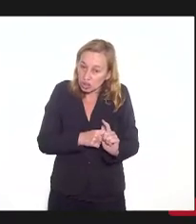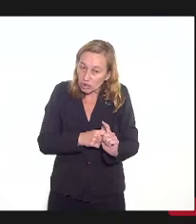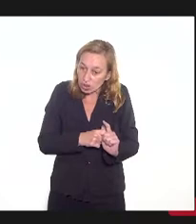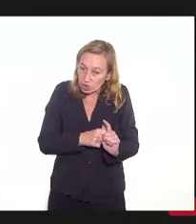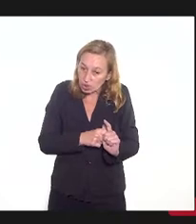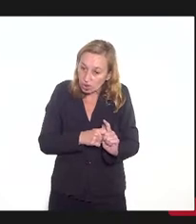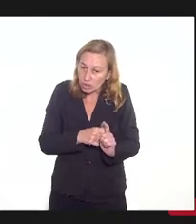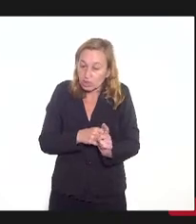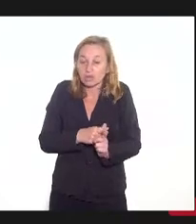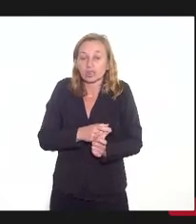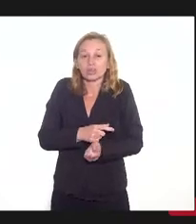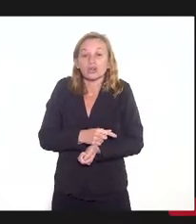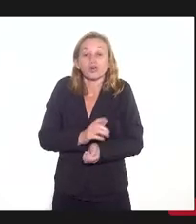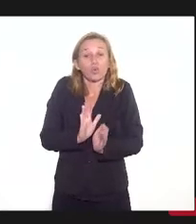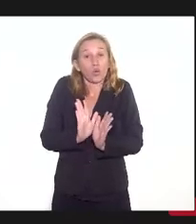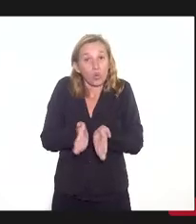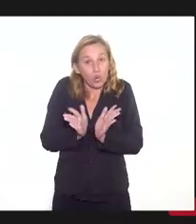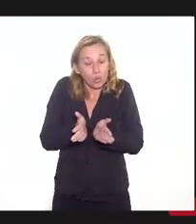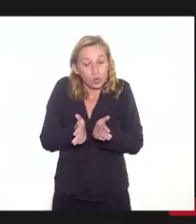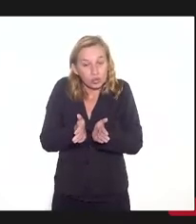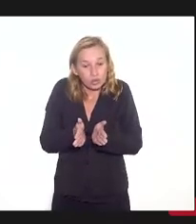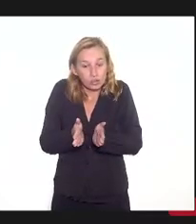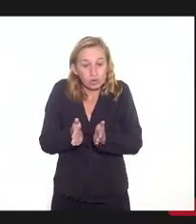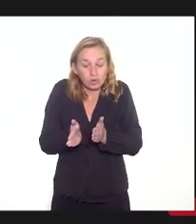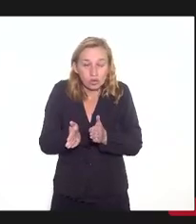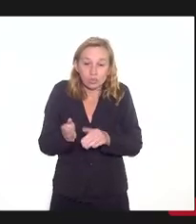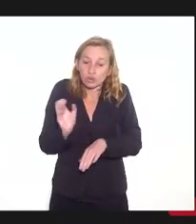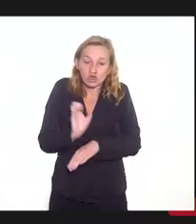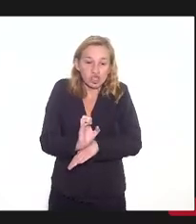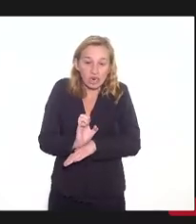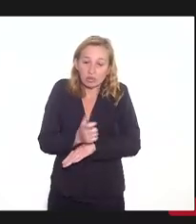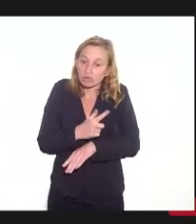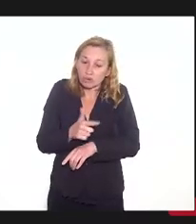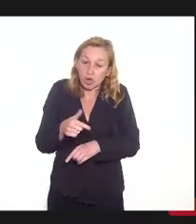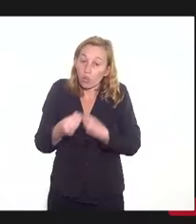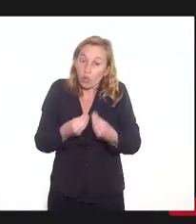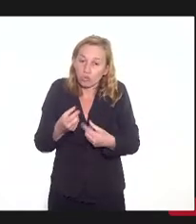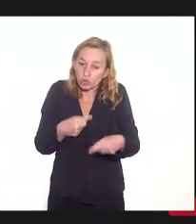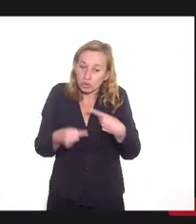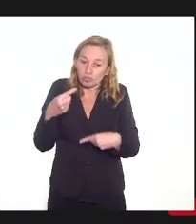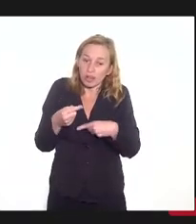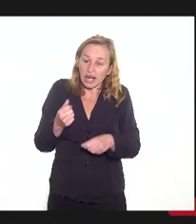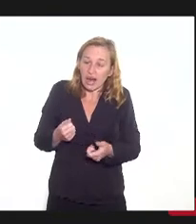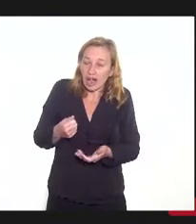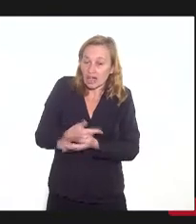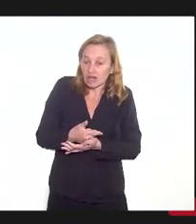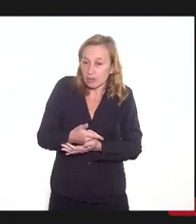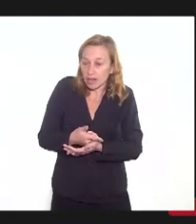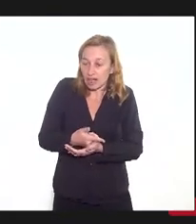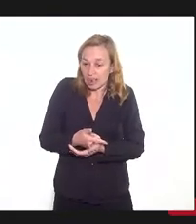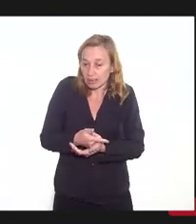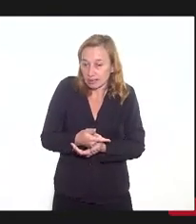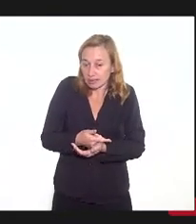significativo. Hoje, o Estado não gera superávit para isso. Nem de hoje.